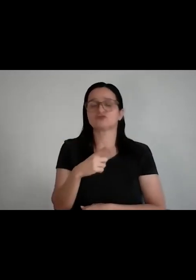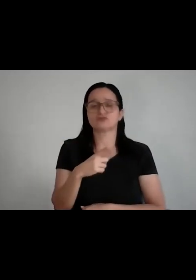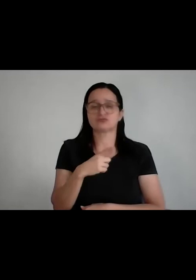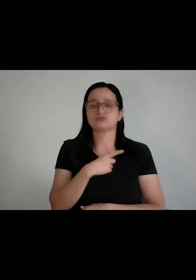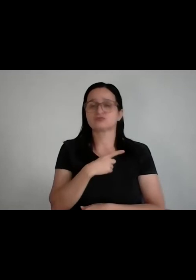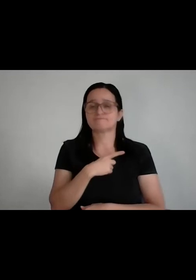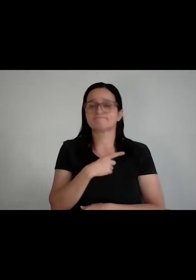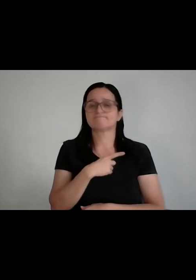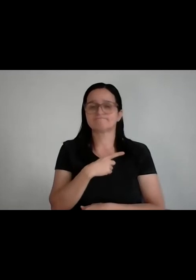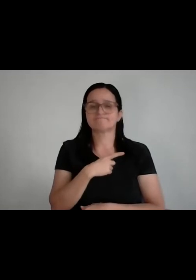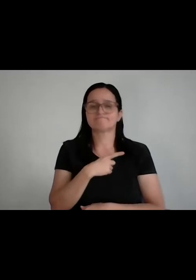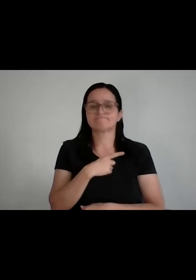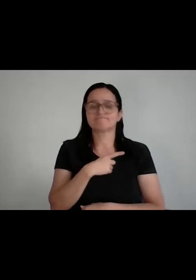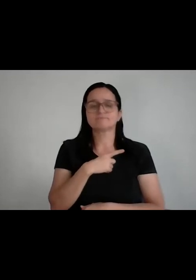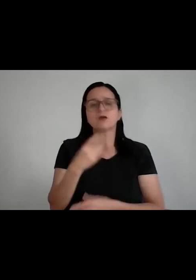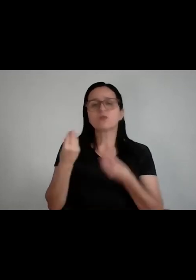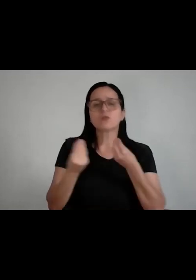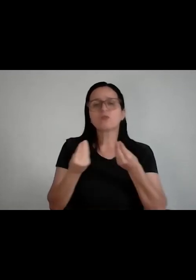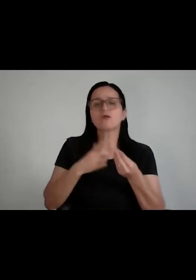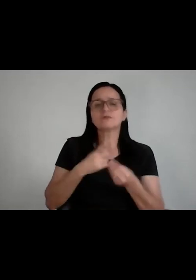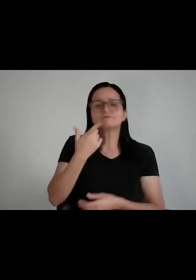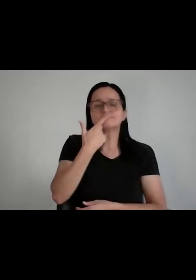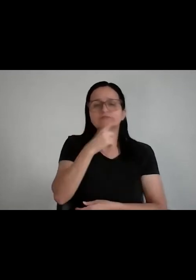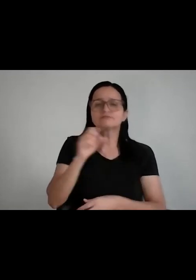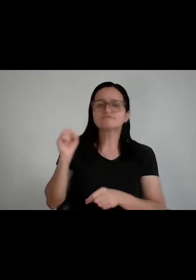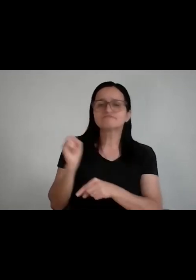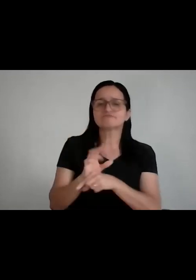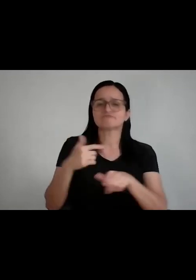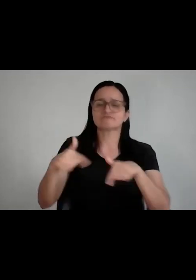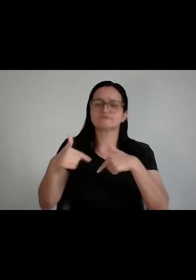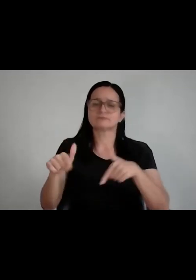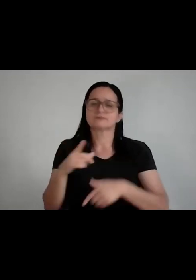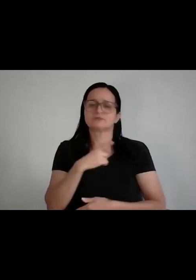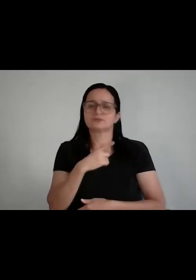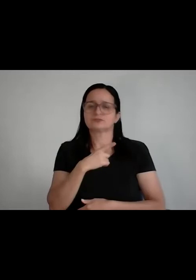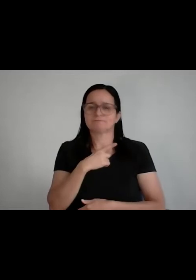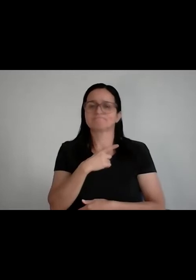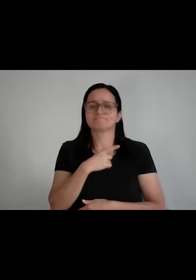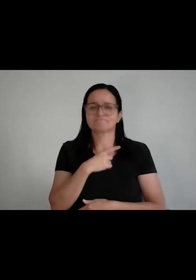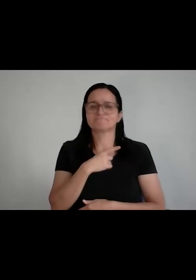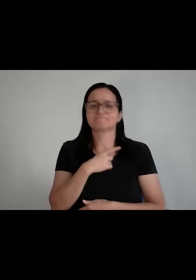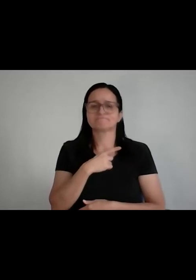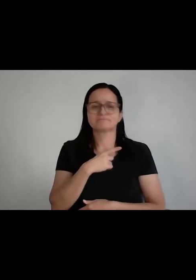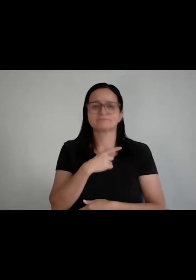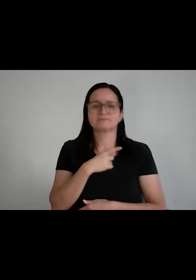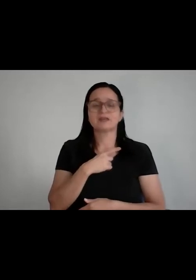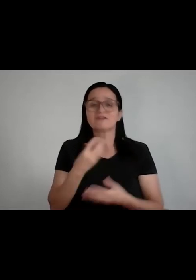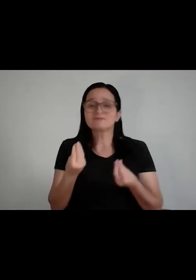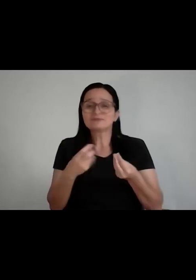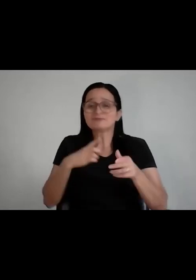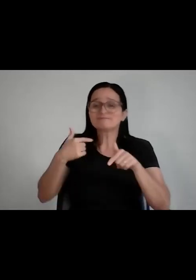é o inspiracional, como é que eu sonho grande, sonhar pequeno, sonhar grande é o mesmo trabalho, então como é que eu sonho grande,